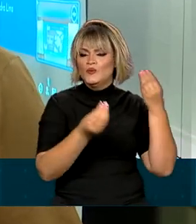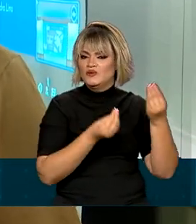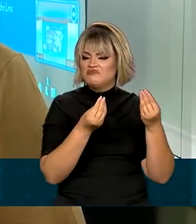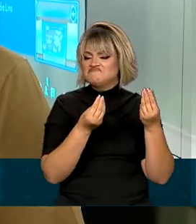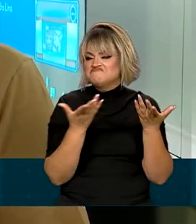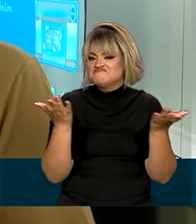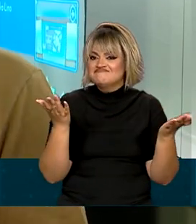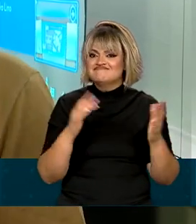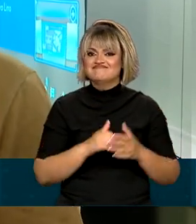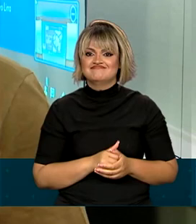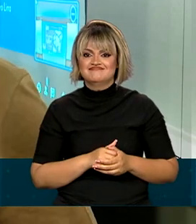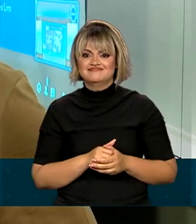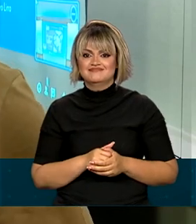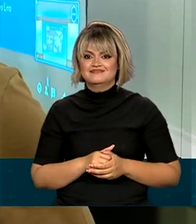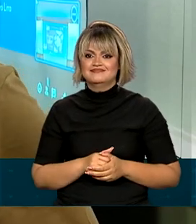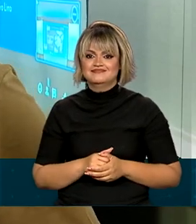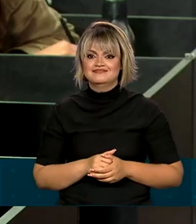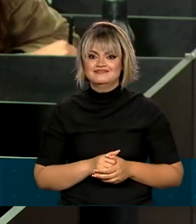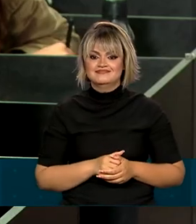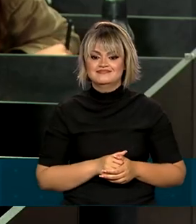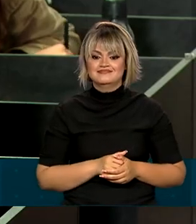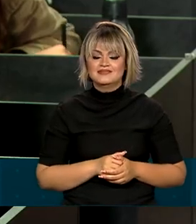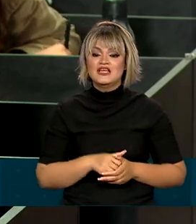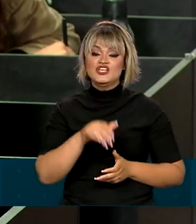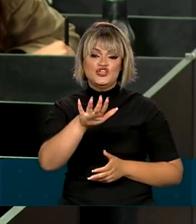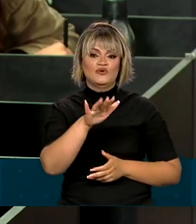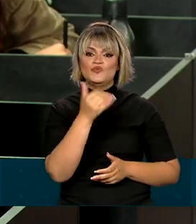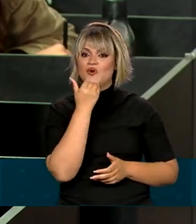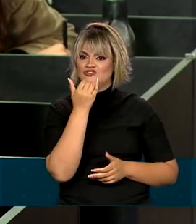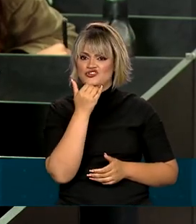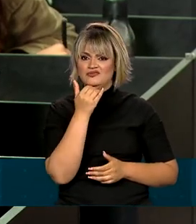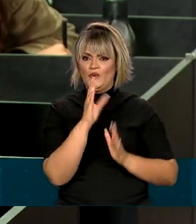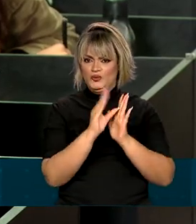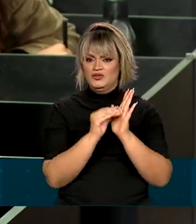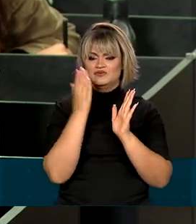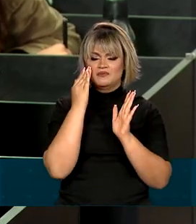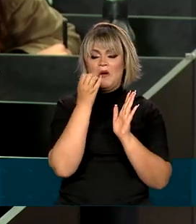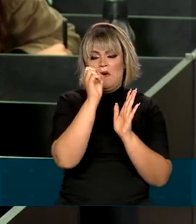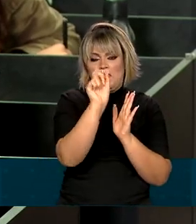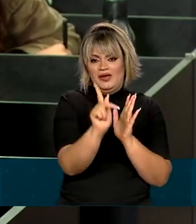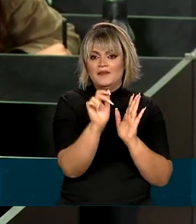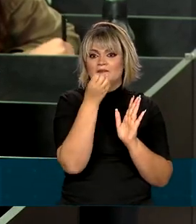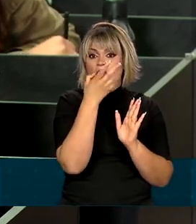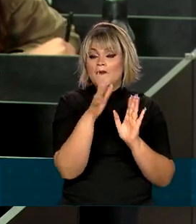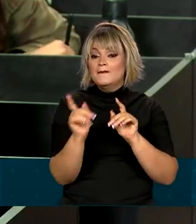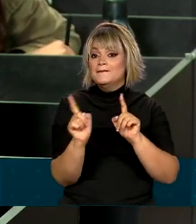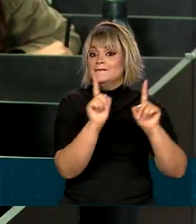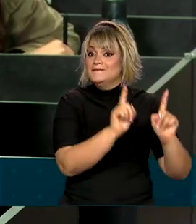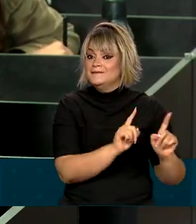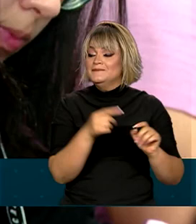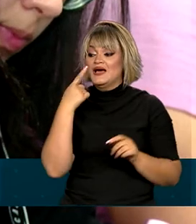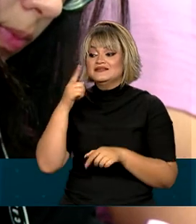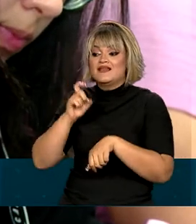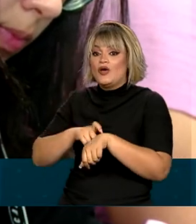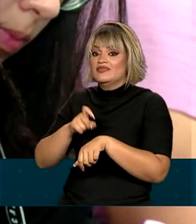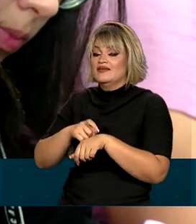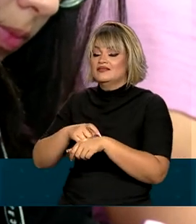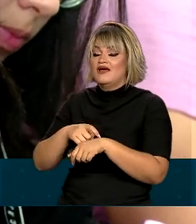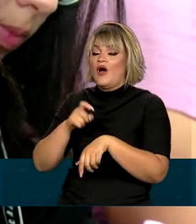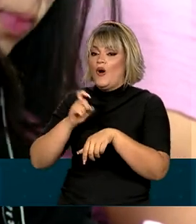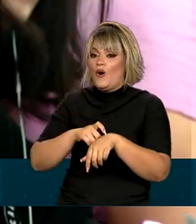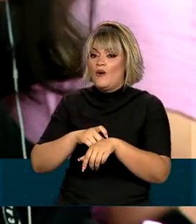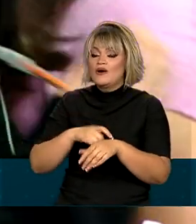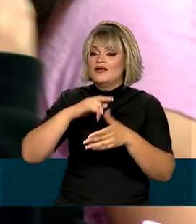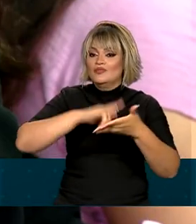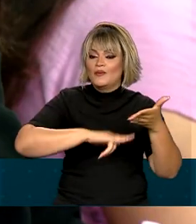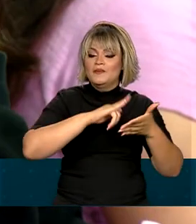finalidade abordando aquela temática. E não basta saber o conteúdo da prova. Os estudantes também precisam ficar atentos aos horários